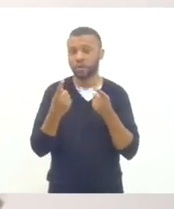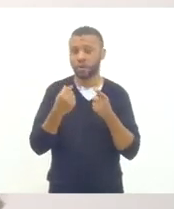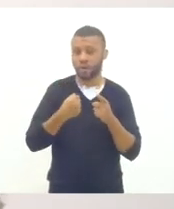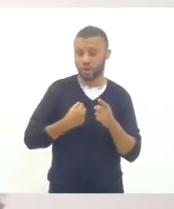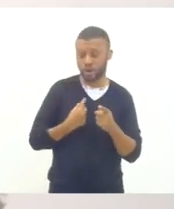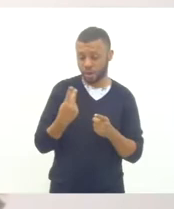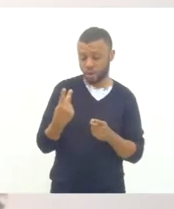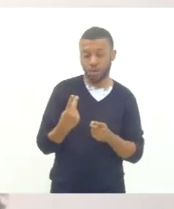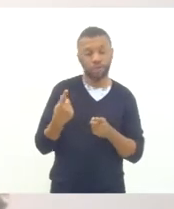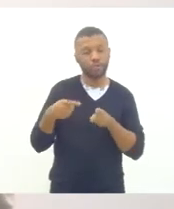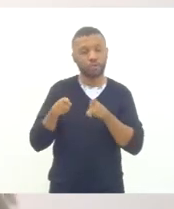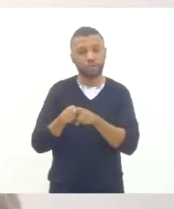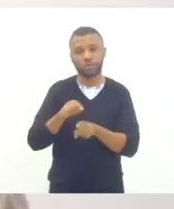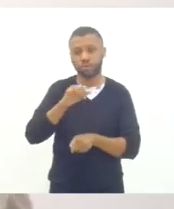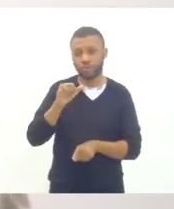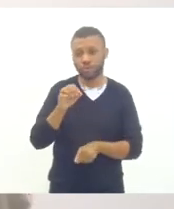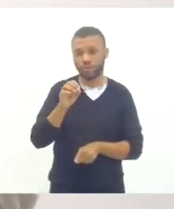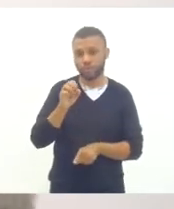vice-presidente educacional,